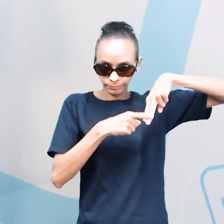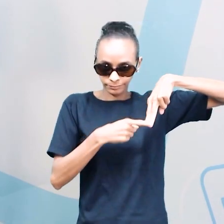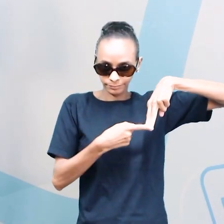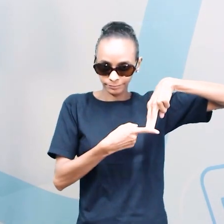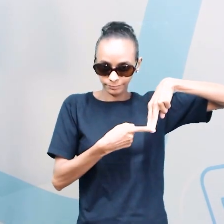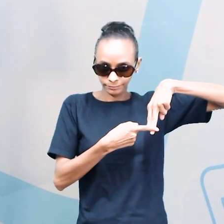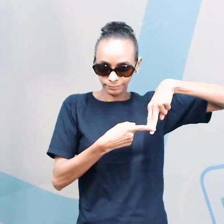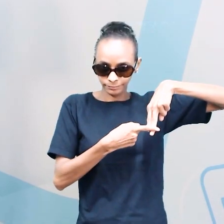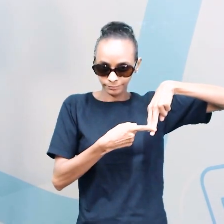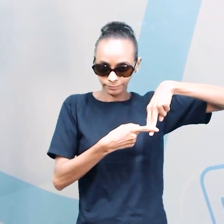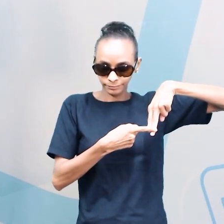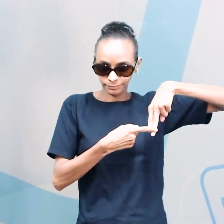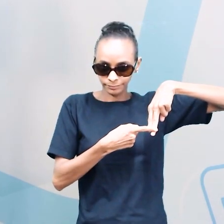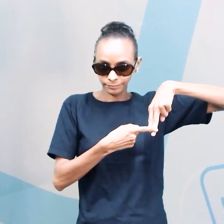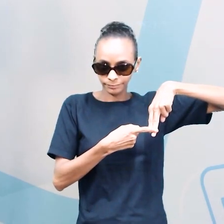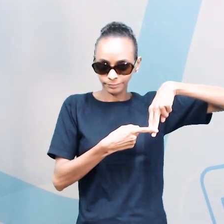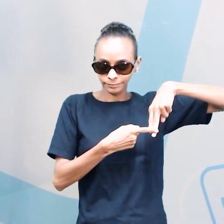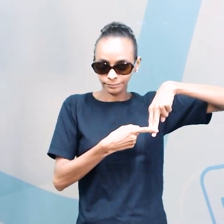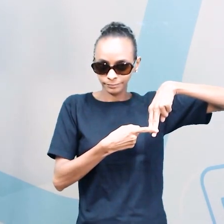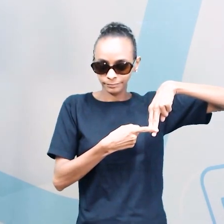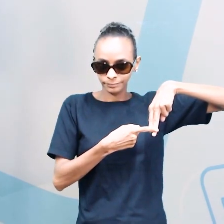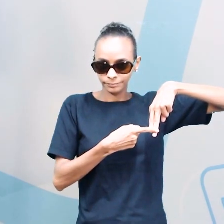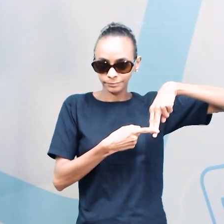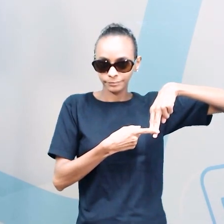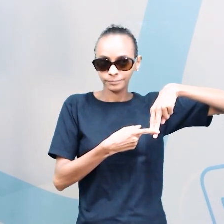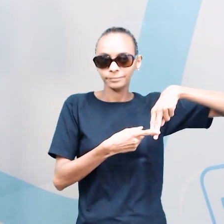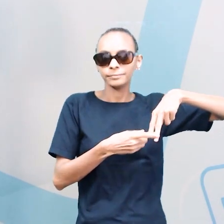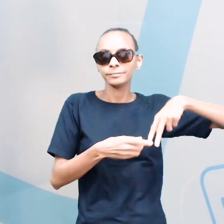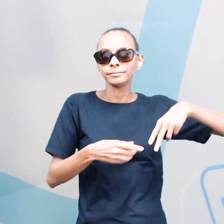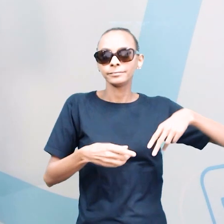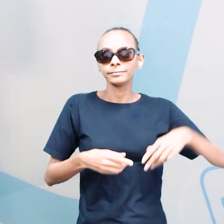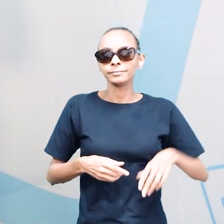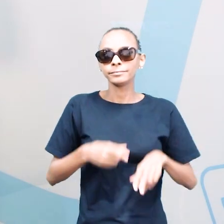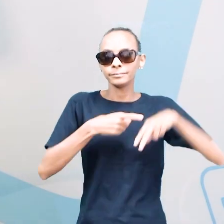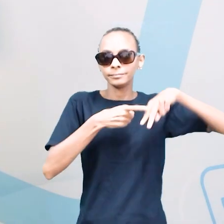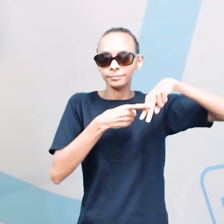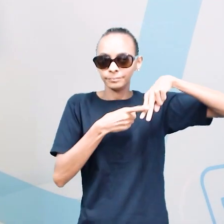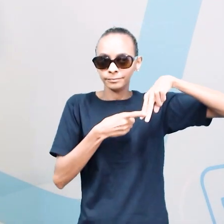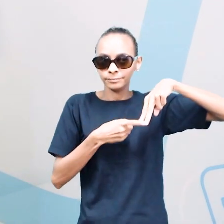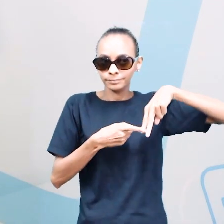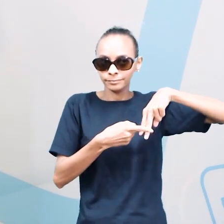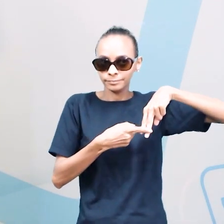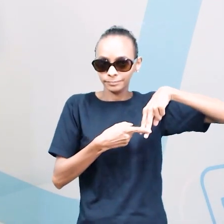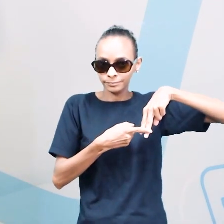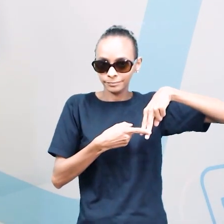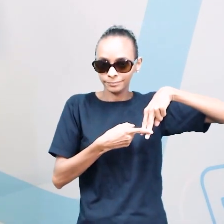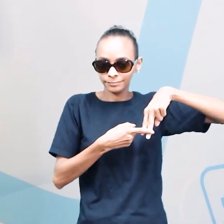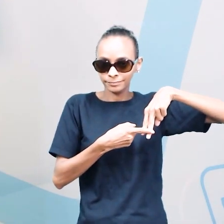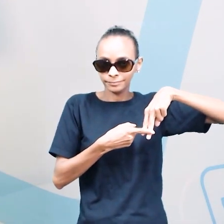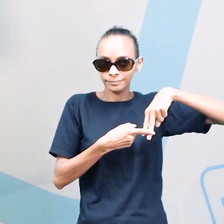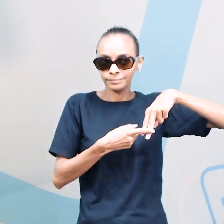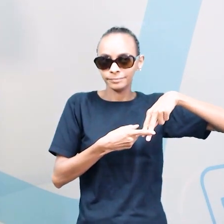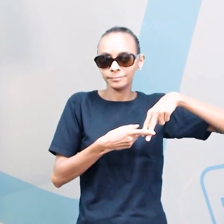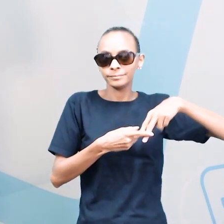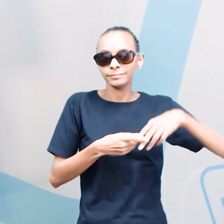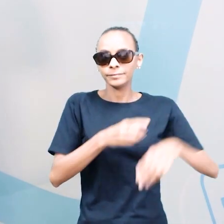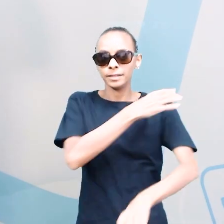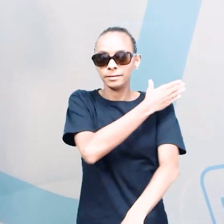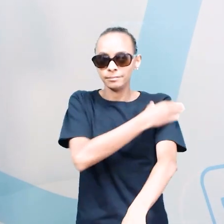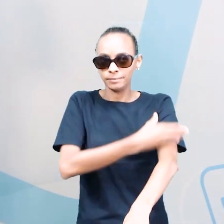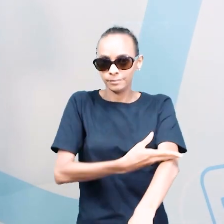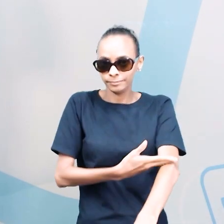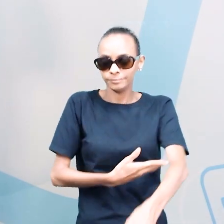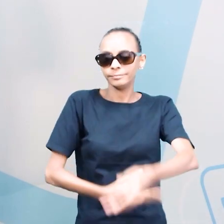Jeans. Trousers. Trousers. Blouse.